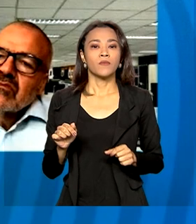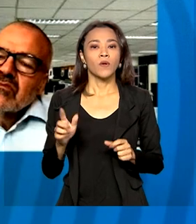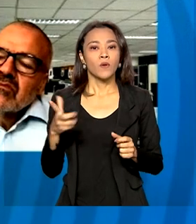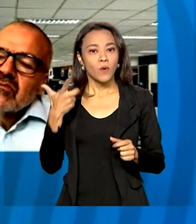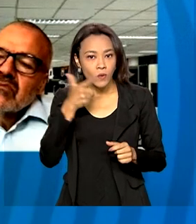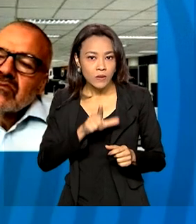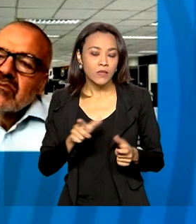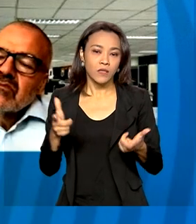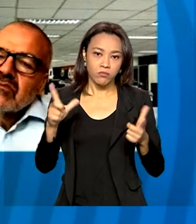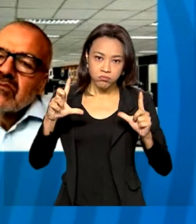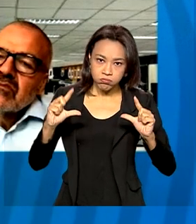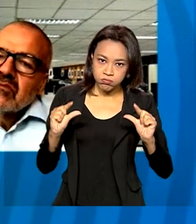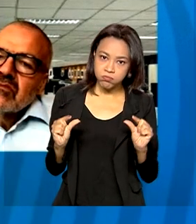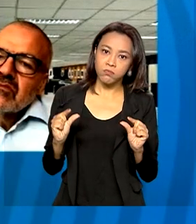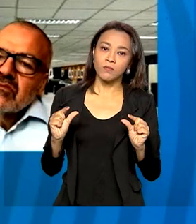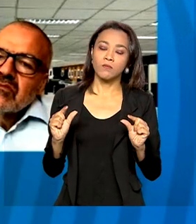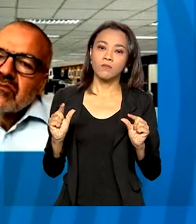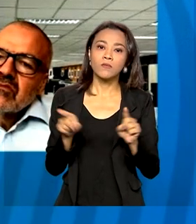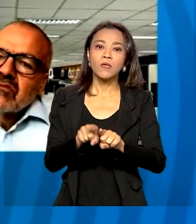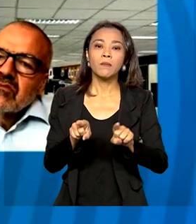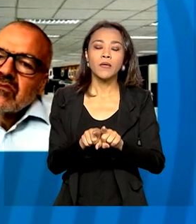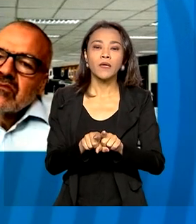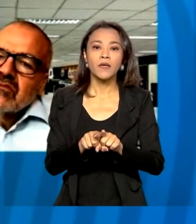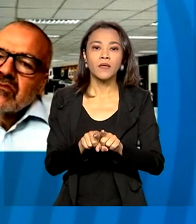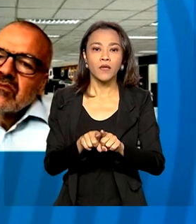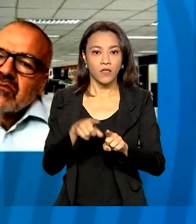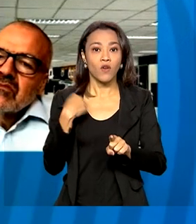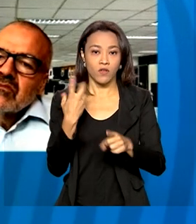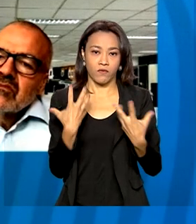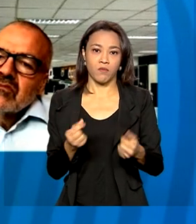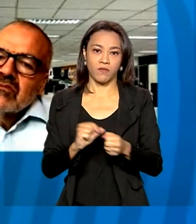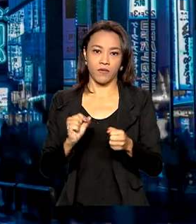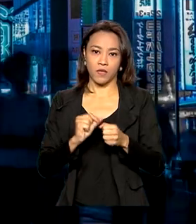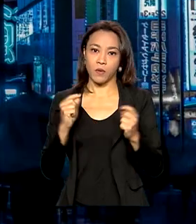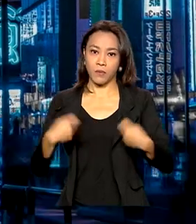o Banco Central vai fazer o que for necessário.